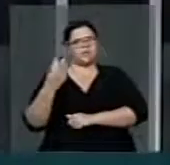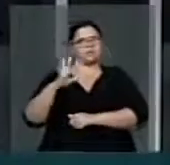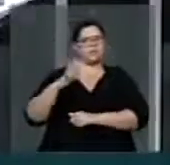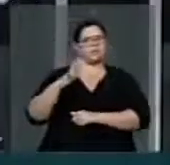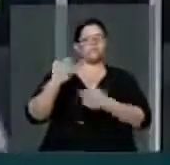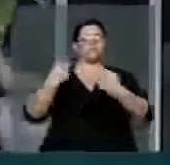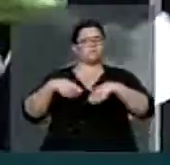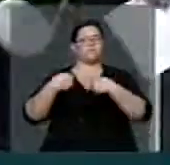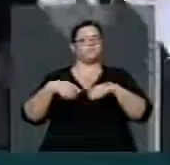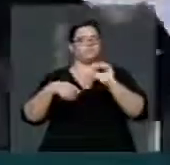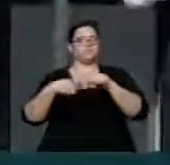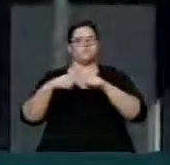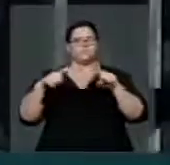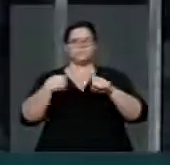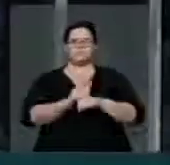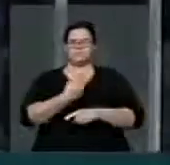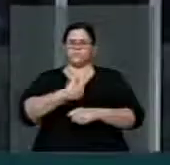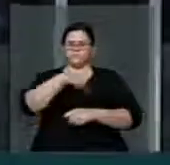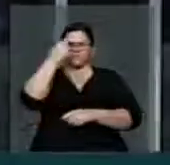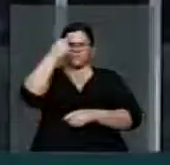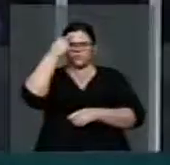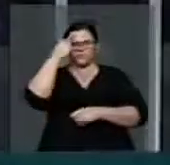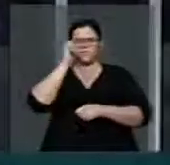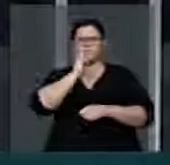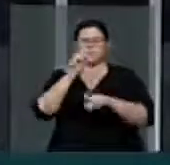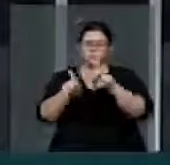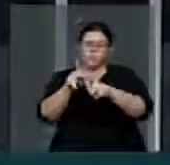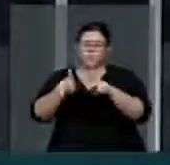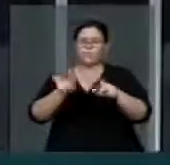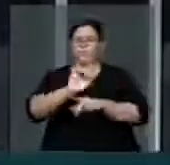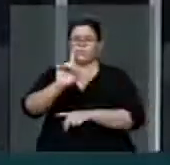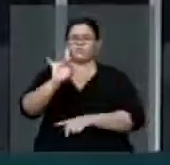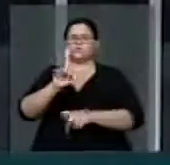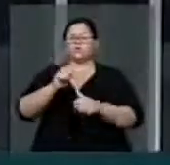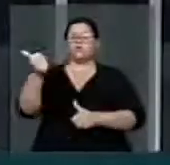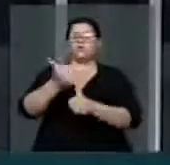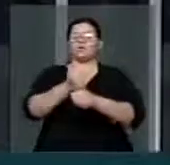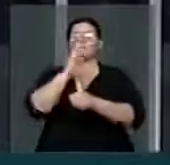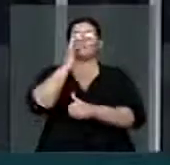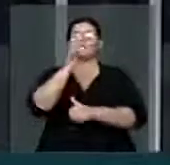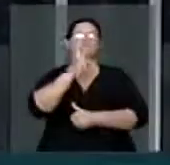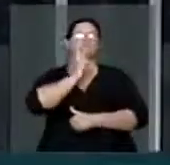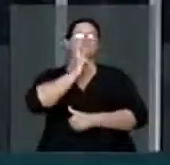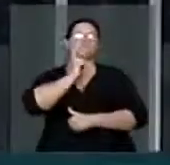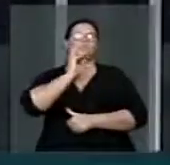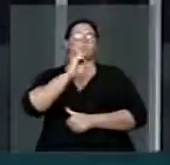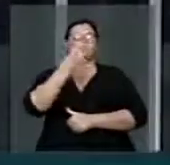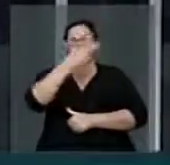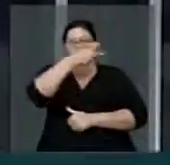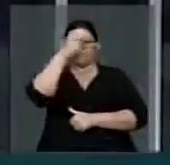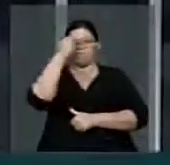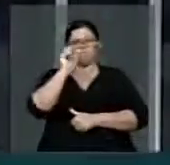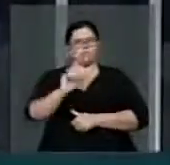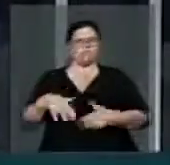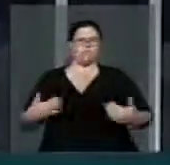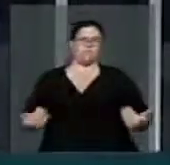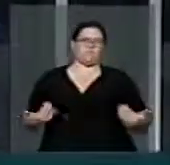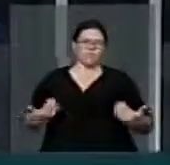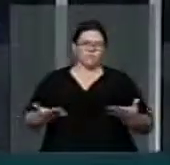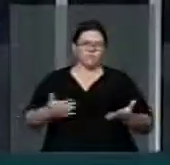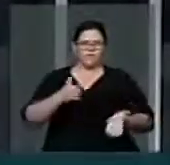A gente tem que pensar, sobretudo, na população e não no mandato futuro de vereador e de prefeito. Cargo de